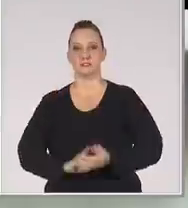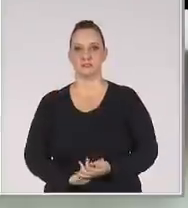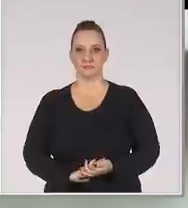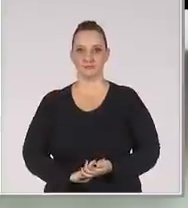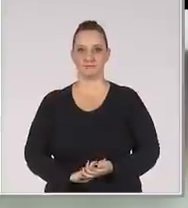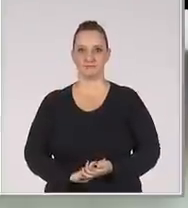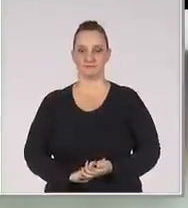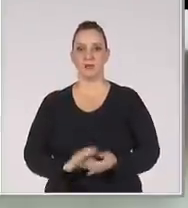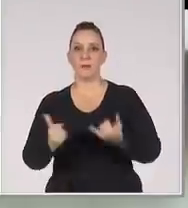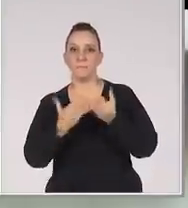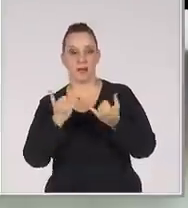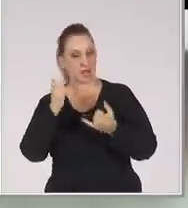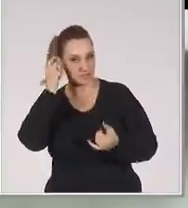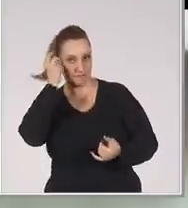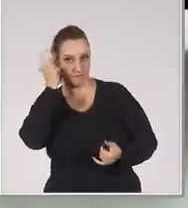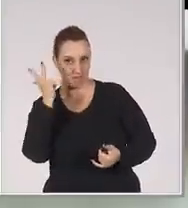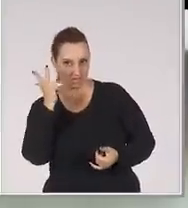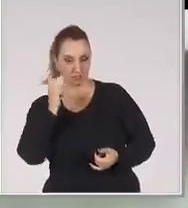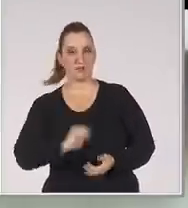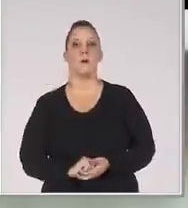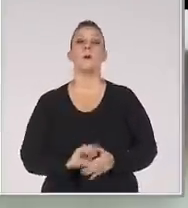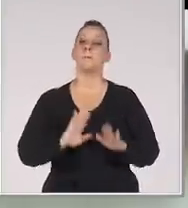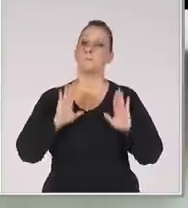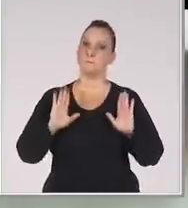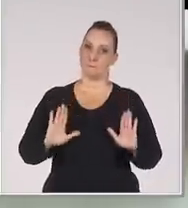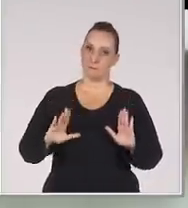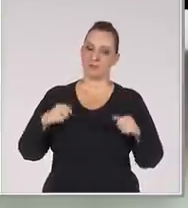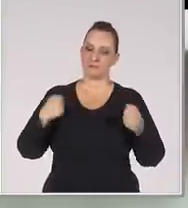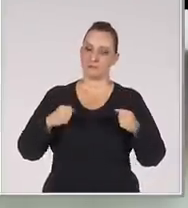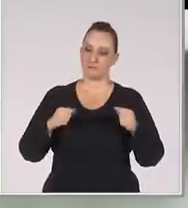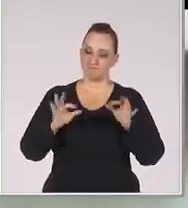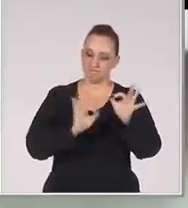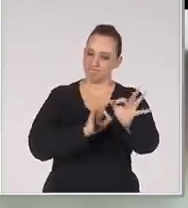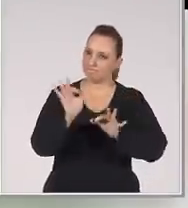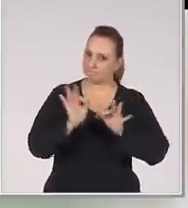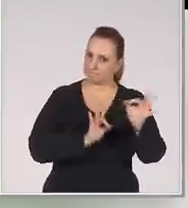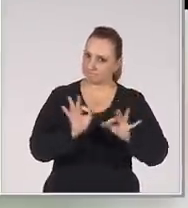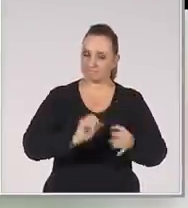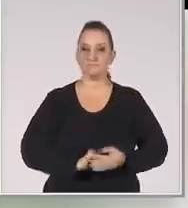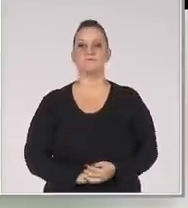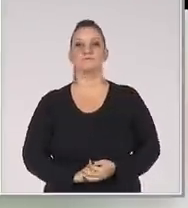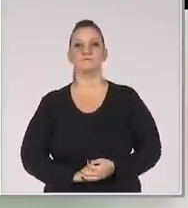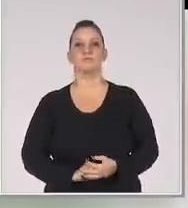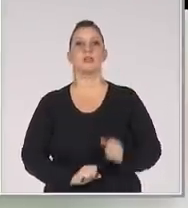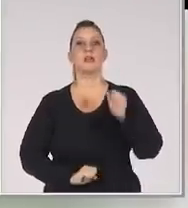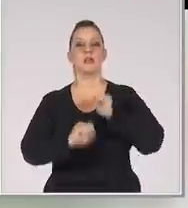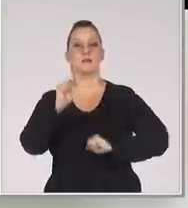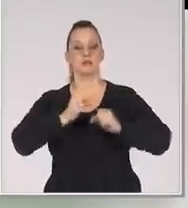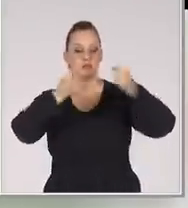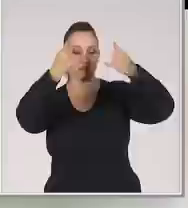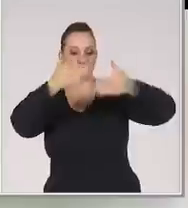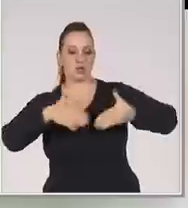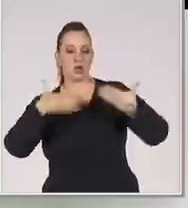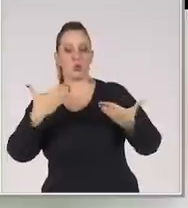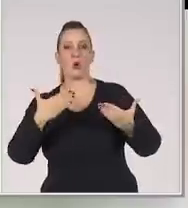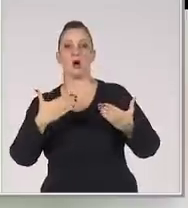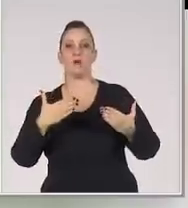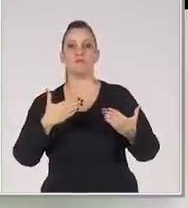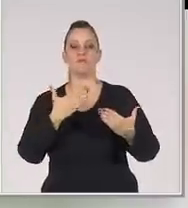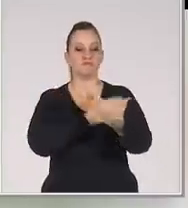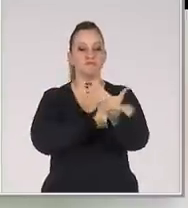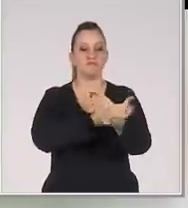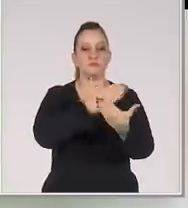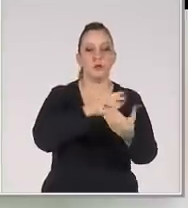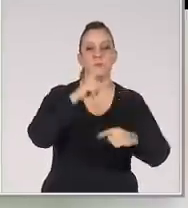Vender parece algo muito fácil Mas requer muito planejamento A empresa precisa definir Qual o portfólio de